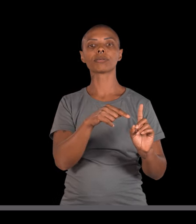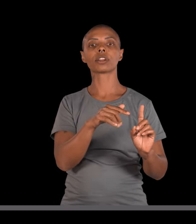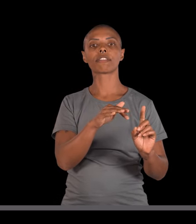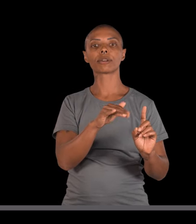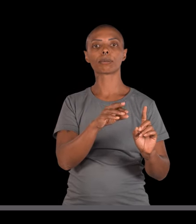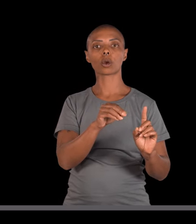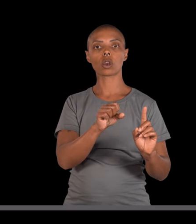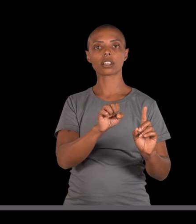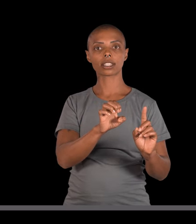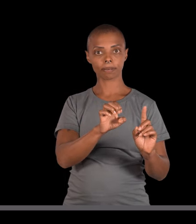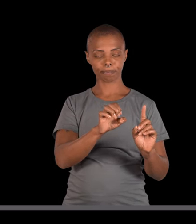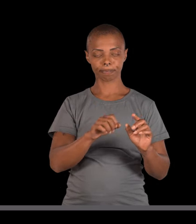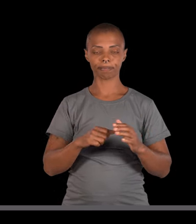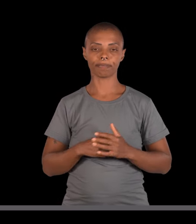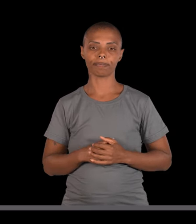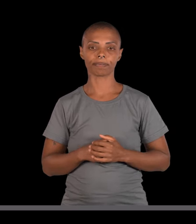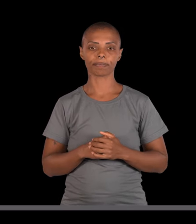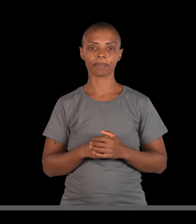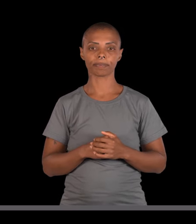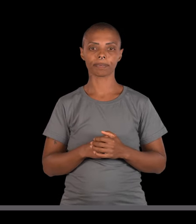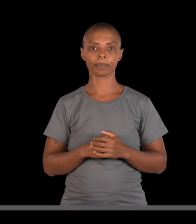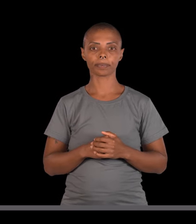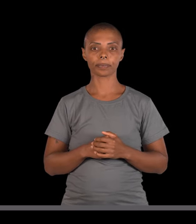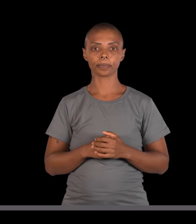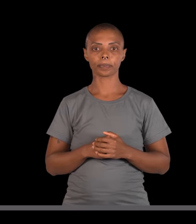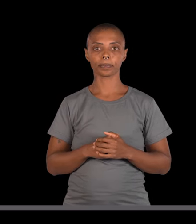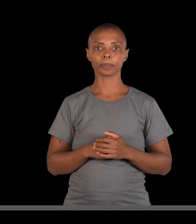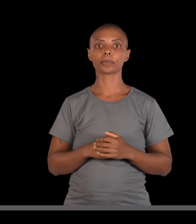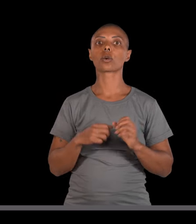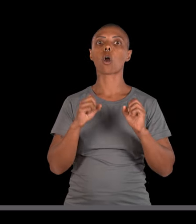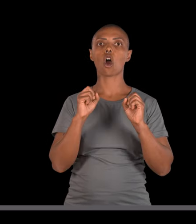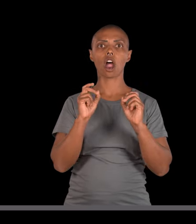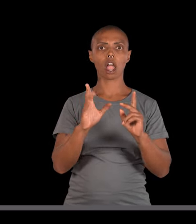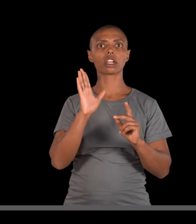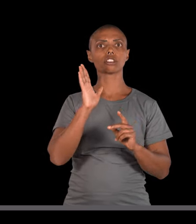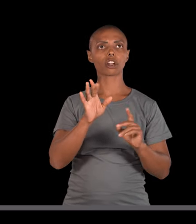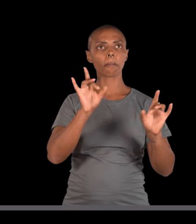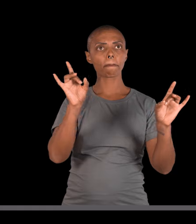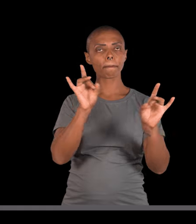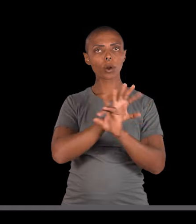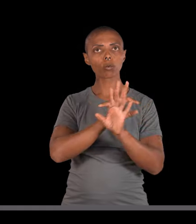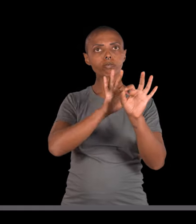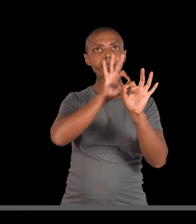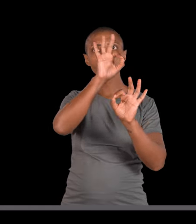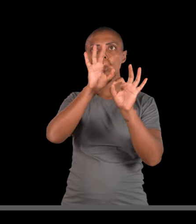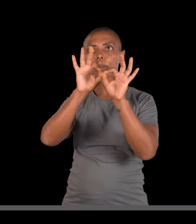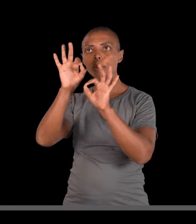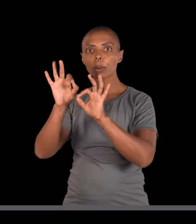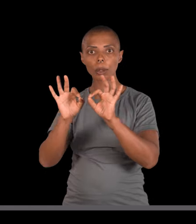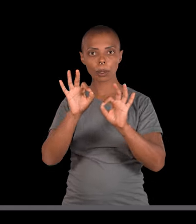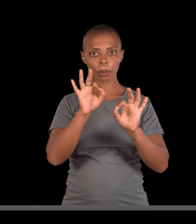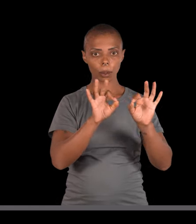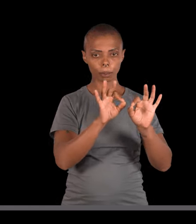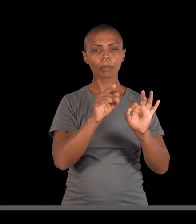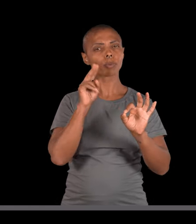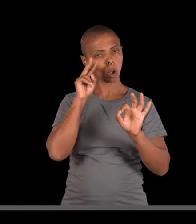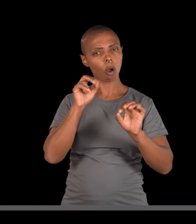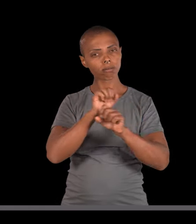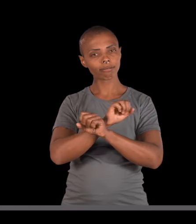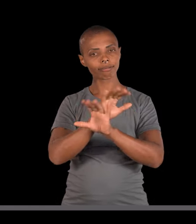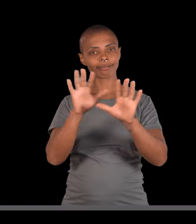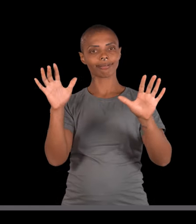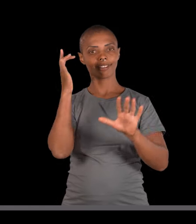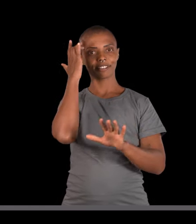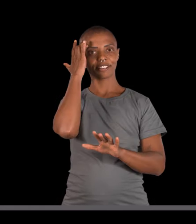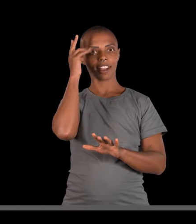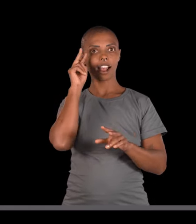fibrose cística. Bom, já fizemos aqui o esquema.